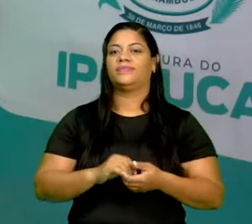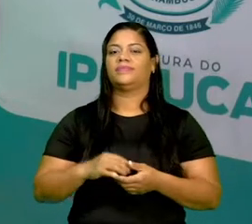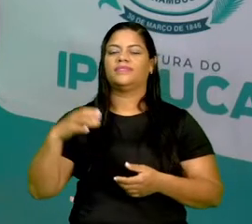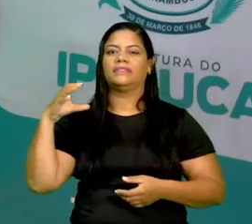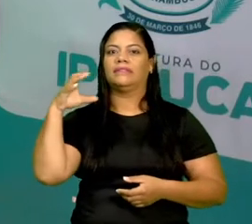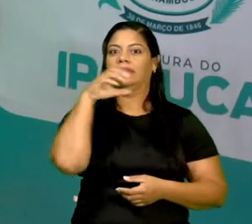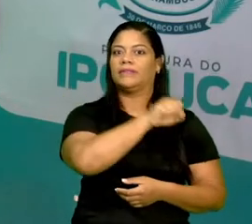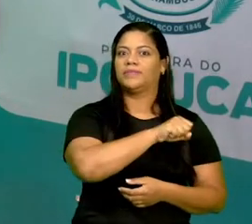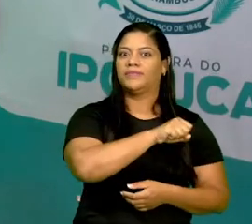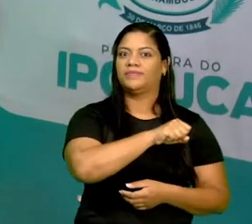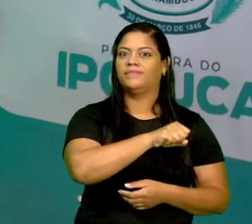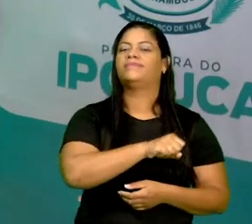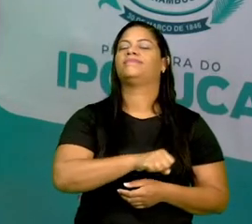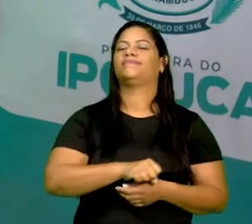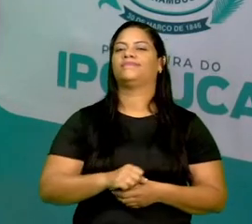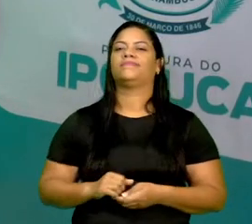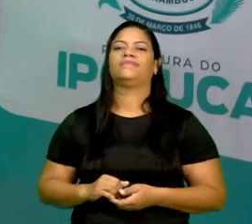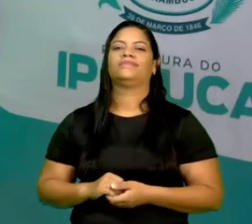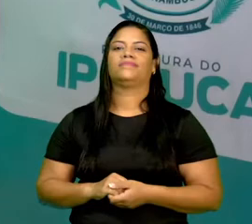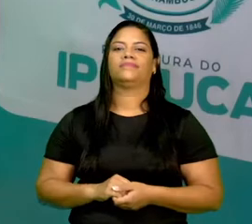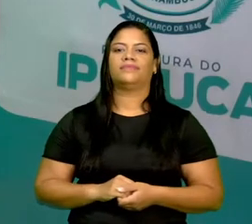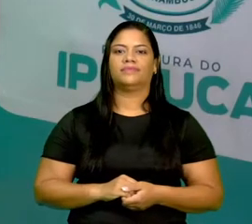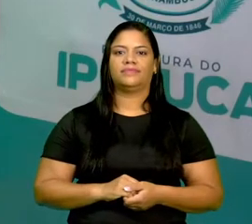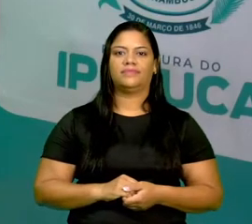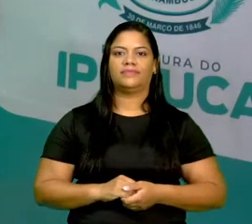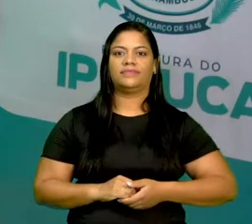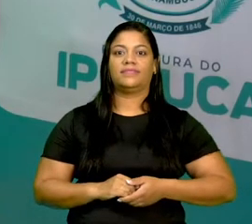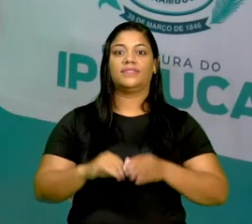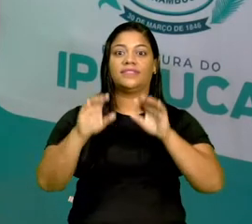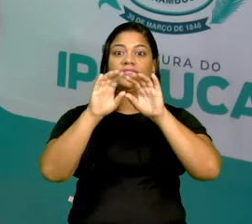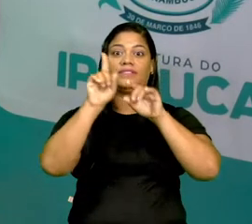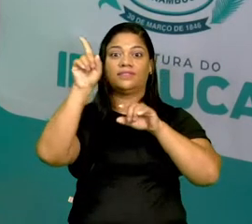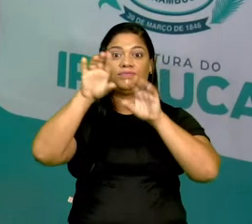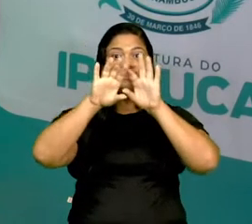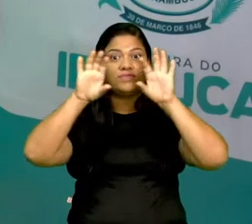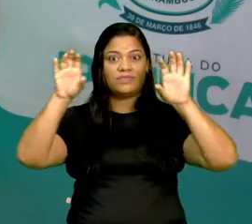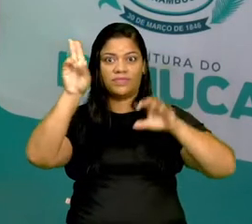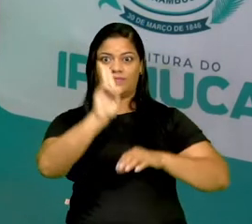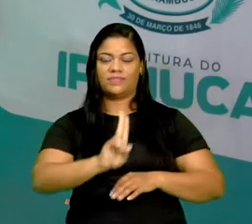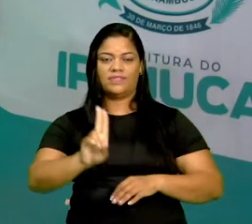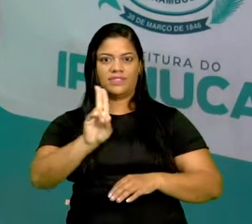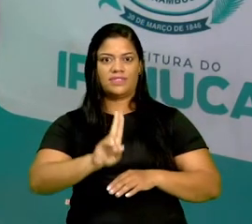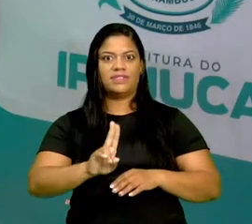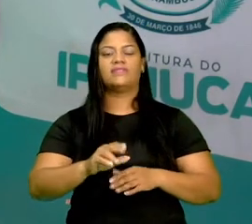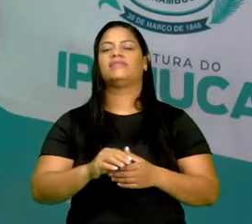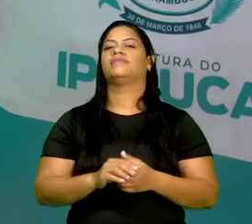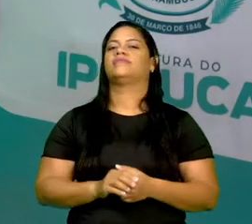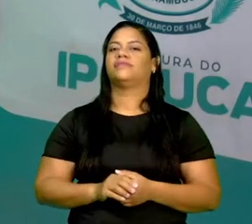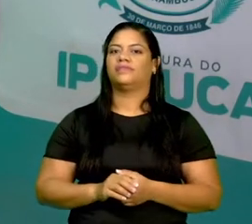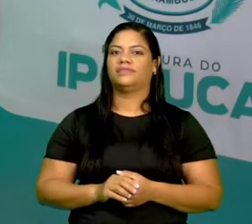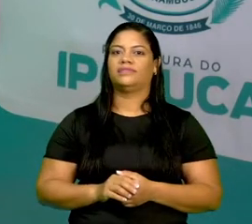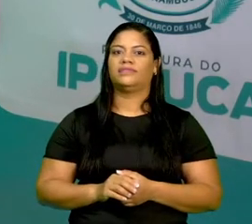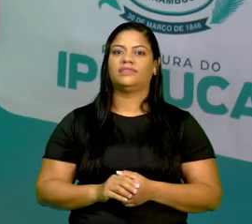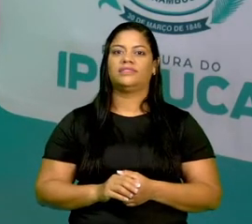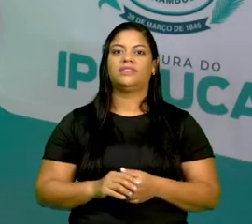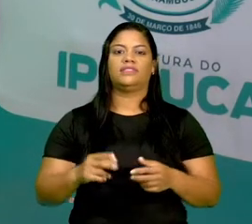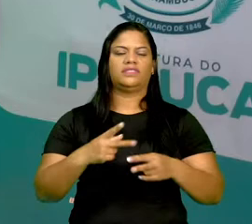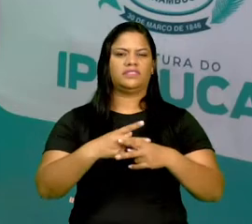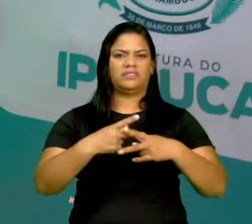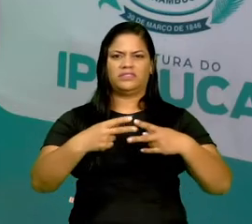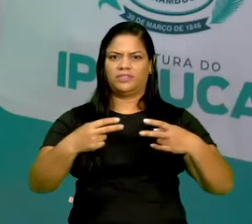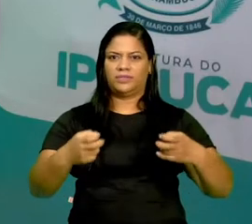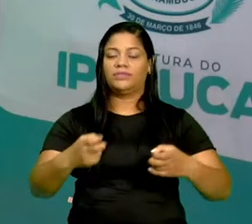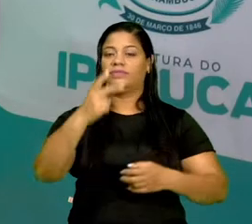velozes. Então, o transporte aéreo utiliza-se para transporte de cargas